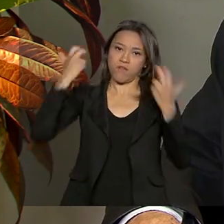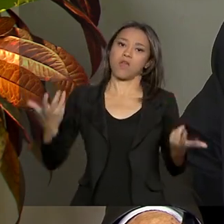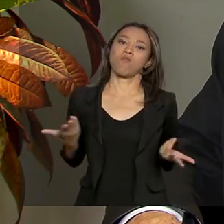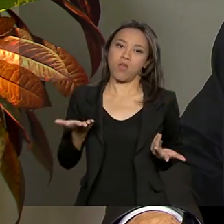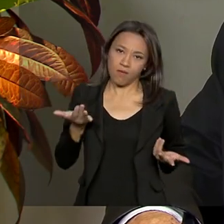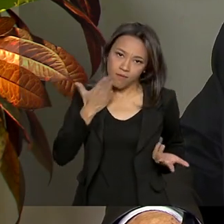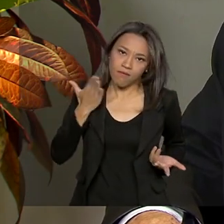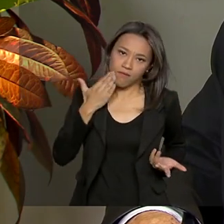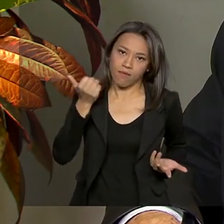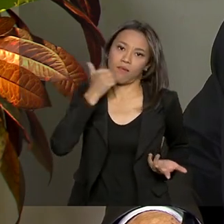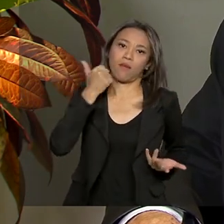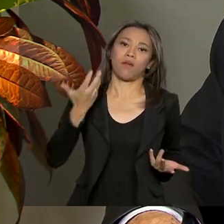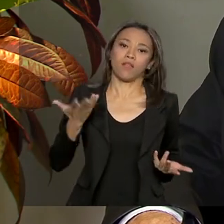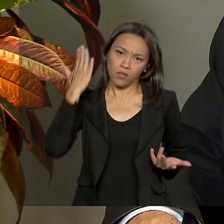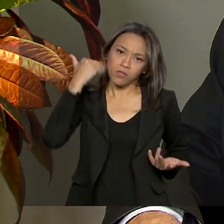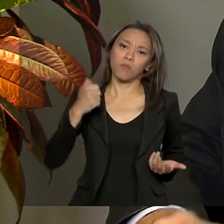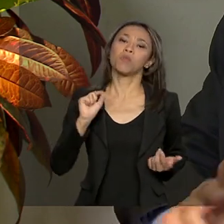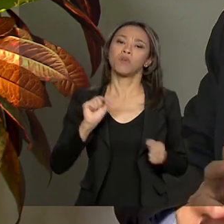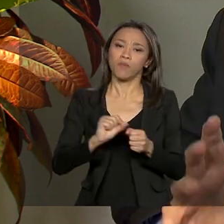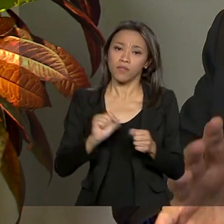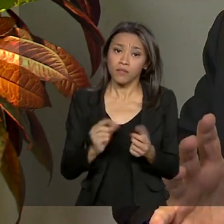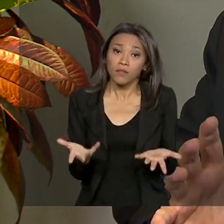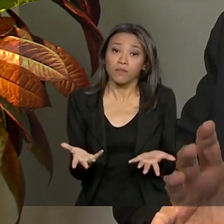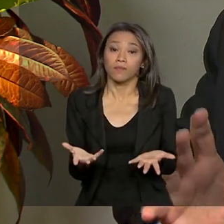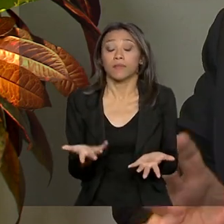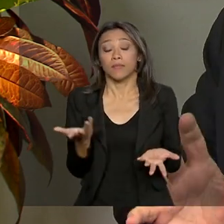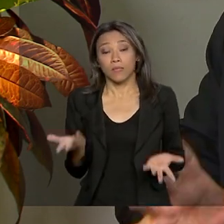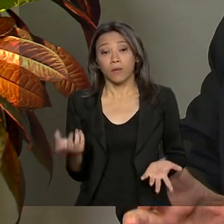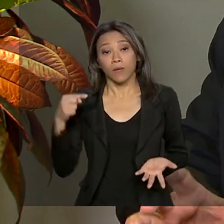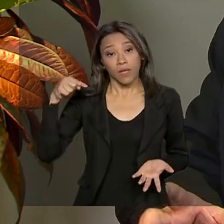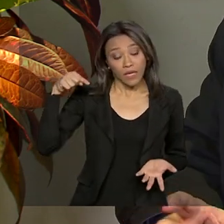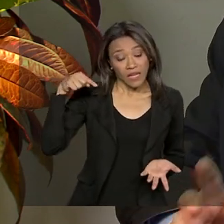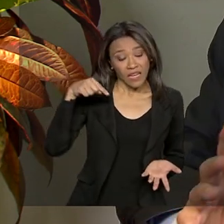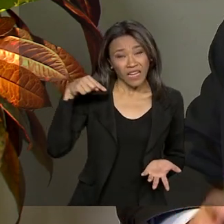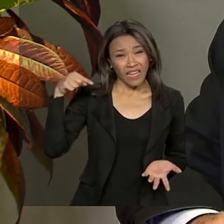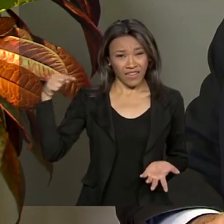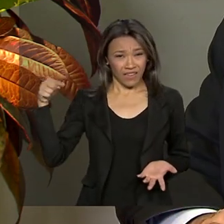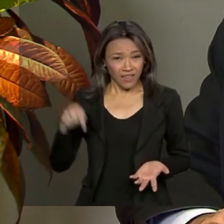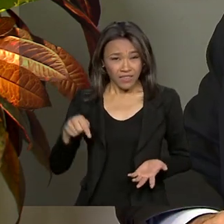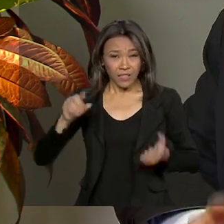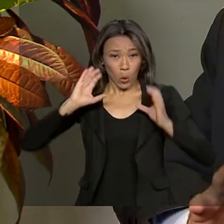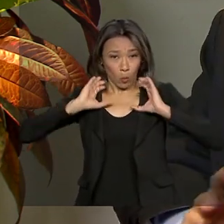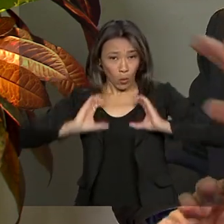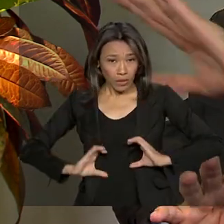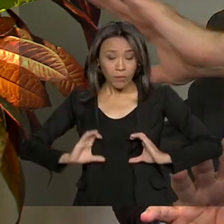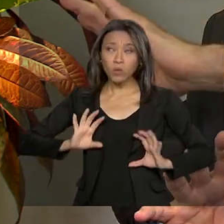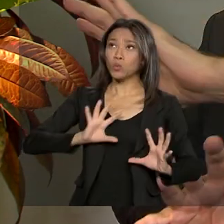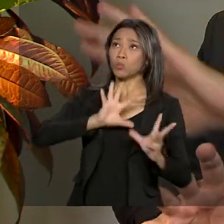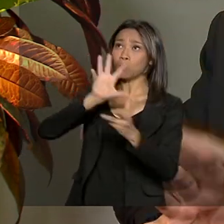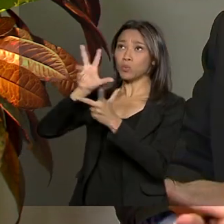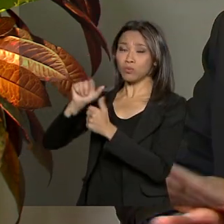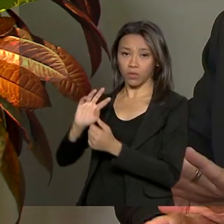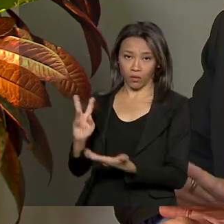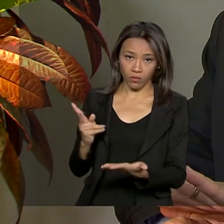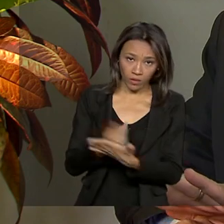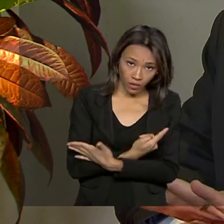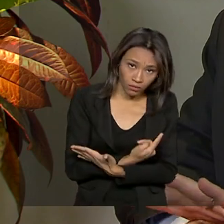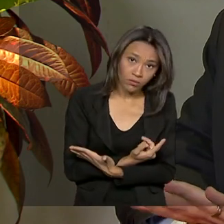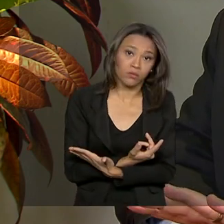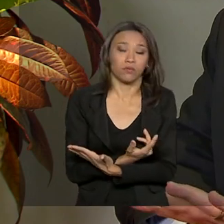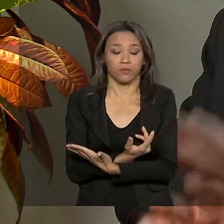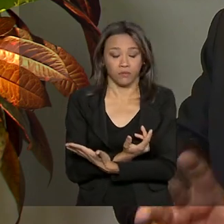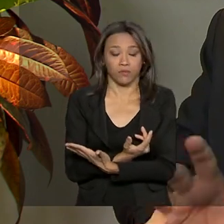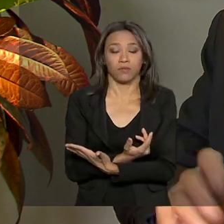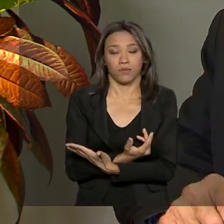que nós sabemos o que temos que fazer. E esse comportamento em relação à Amazônia, independe do comportamento do resto do mundo.